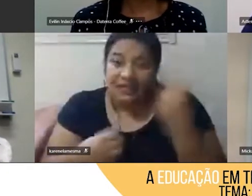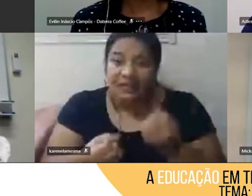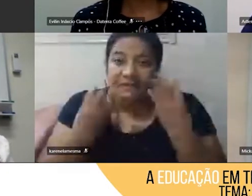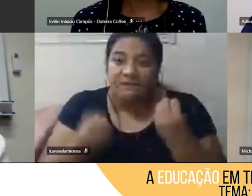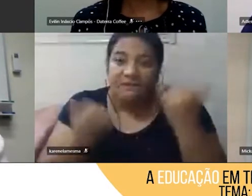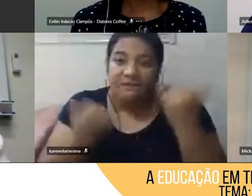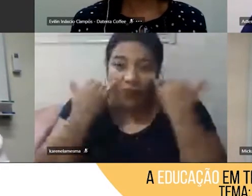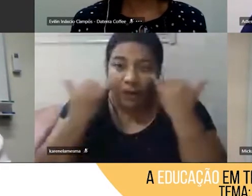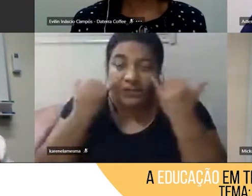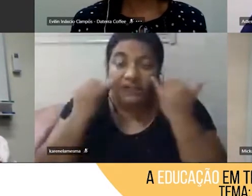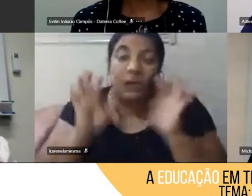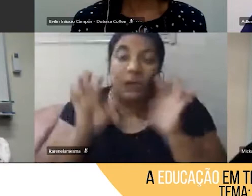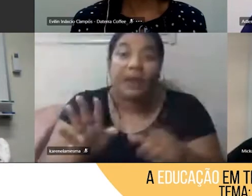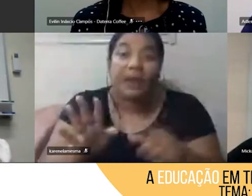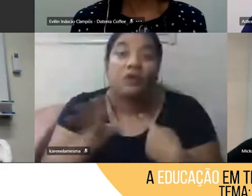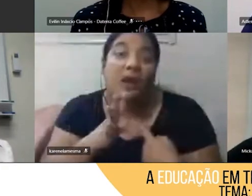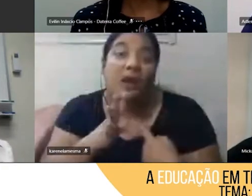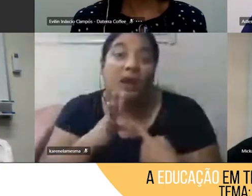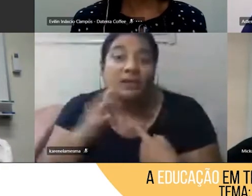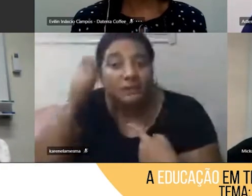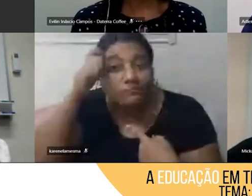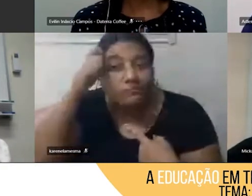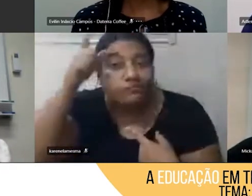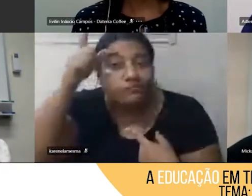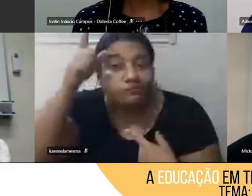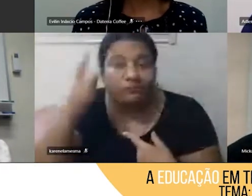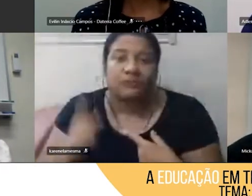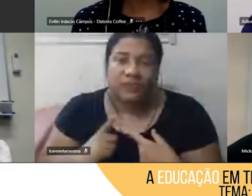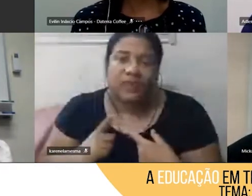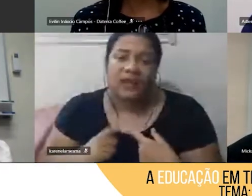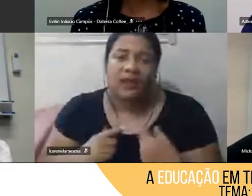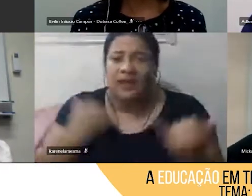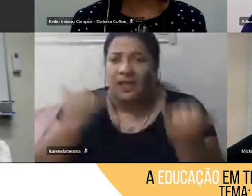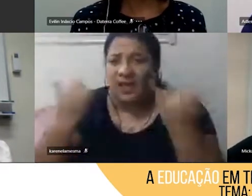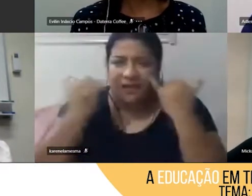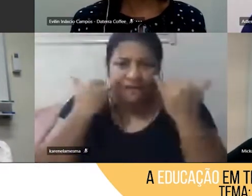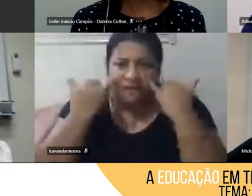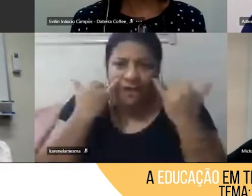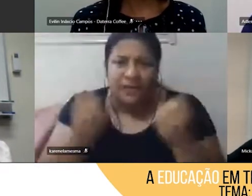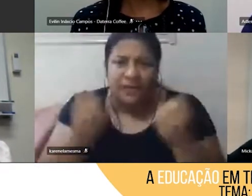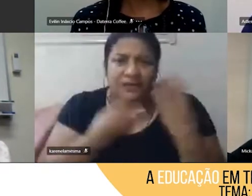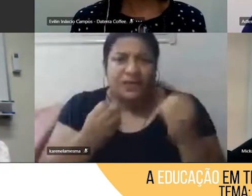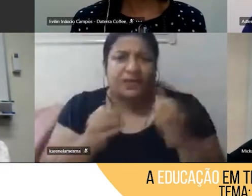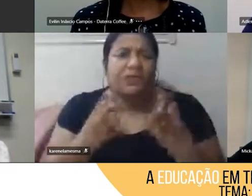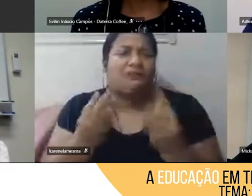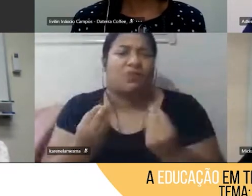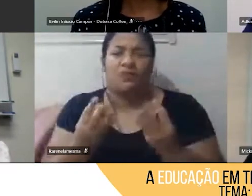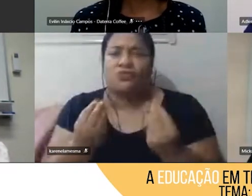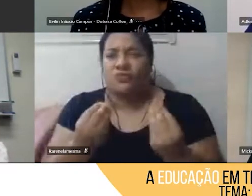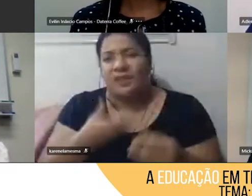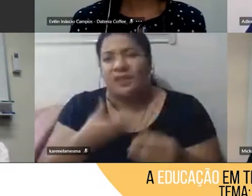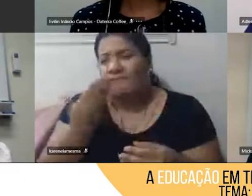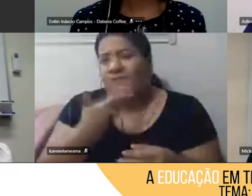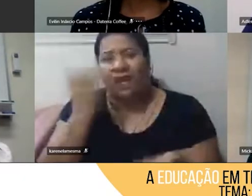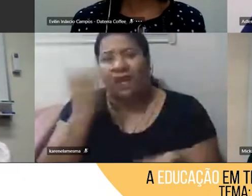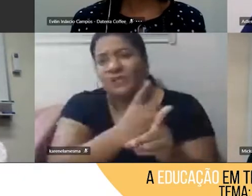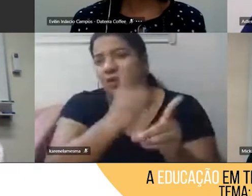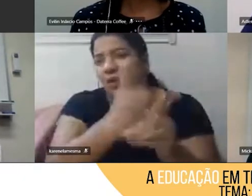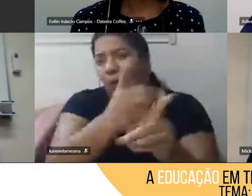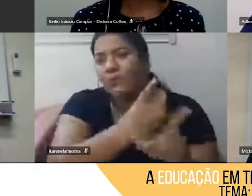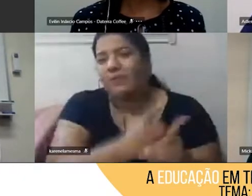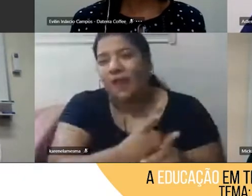informação, a gente tem aí com muita disponibilidade, é muito fácil da gente achar, mas o